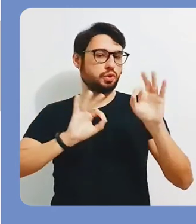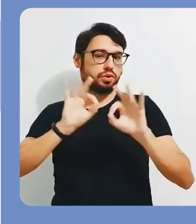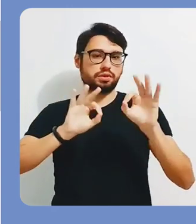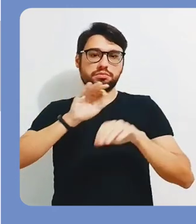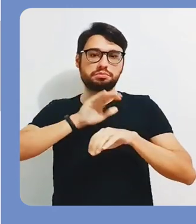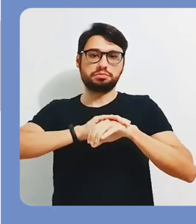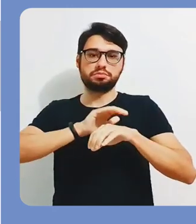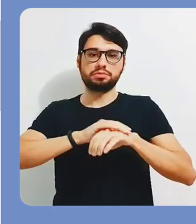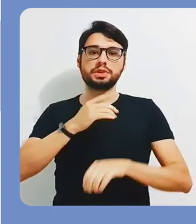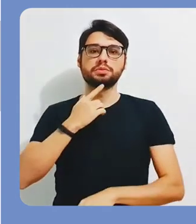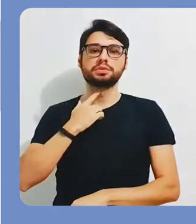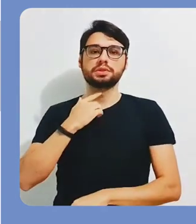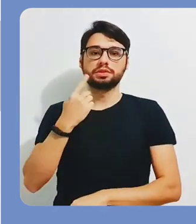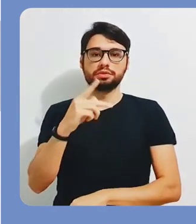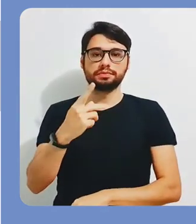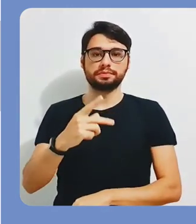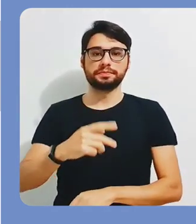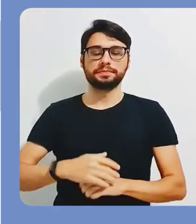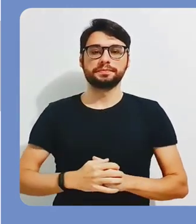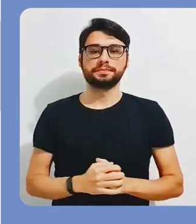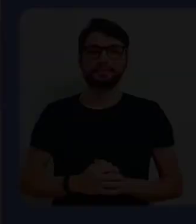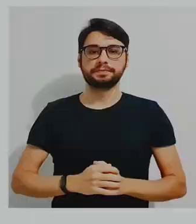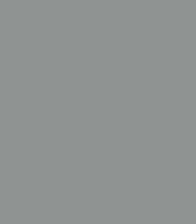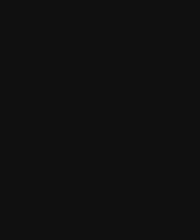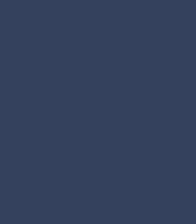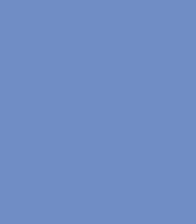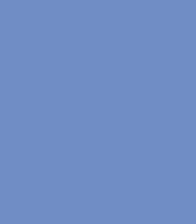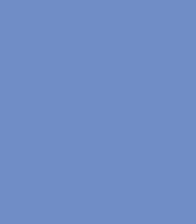estudante, um papel de leitor e assim por diante.